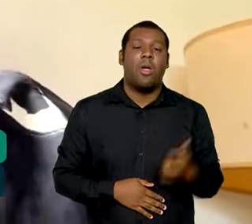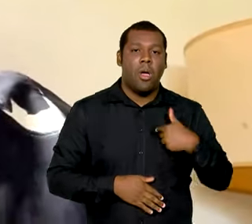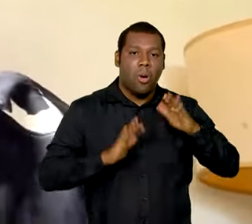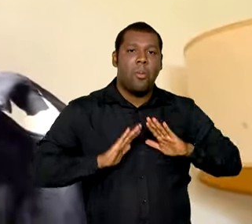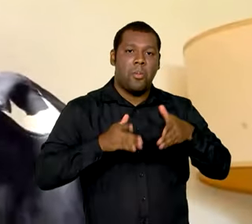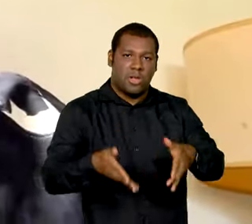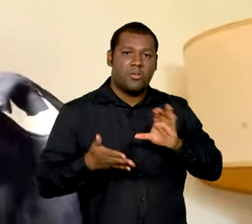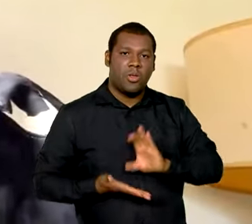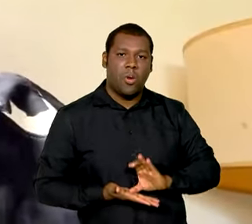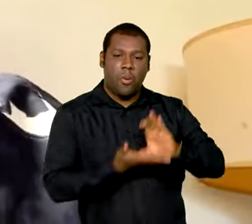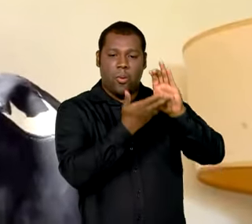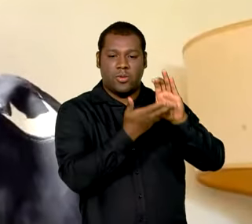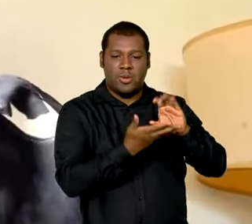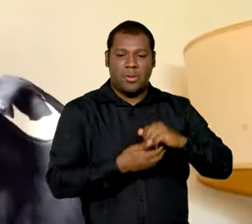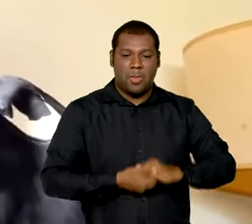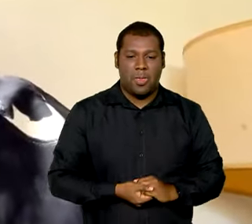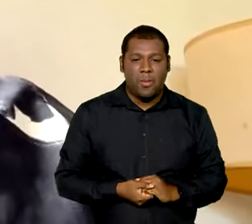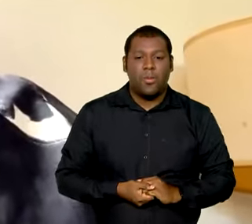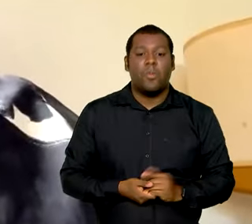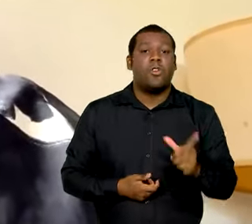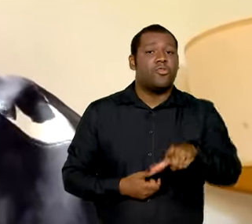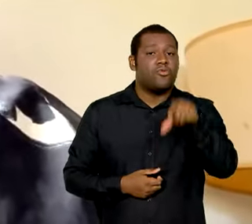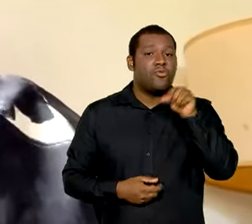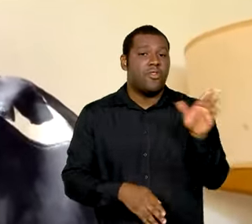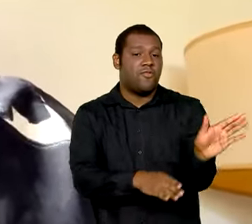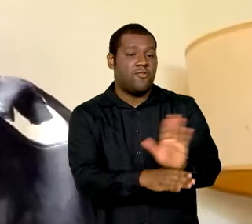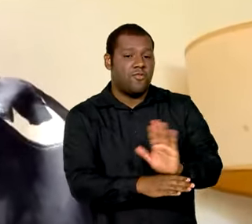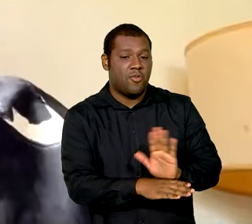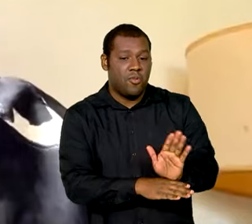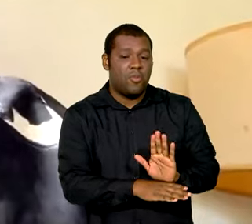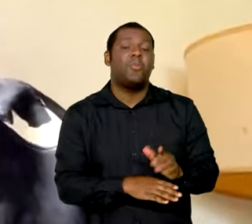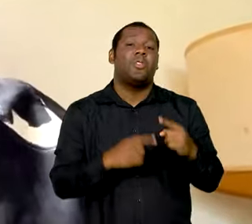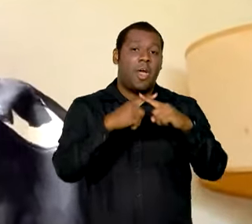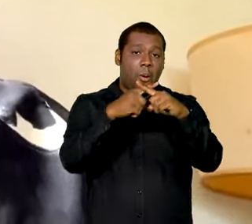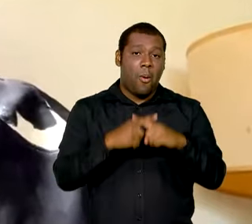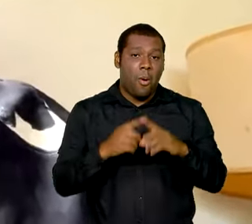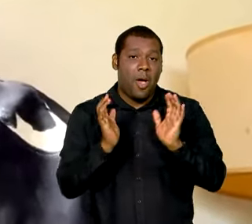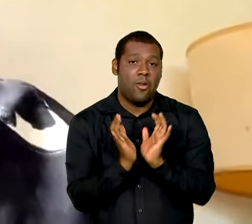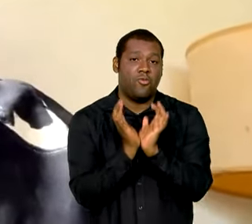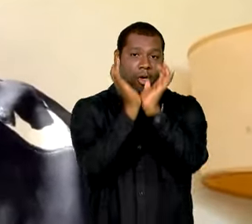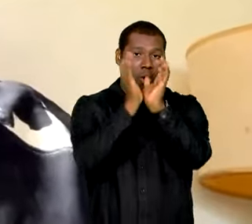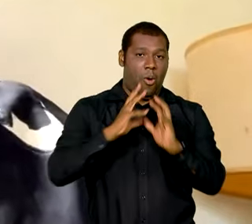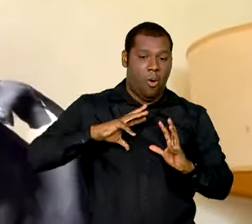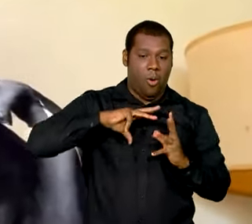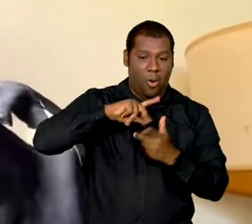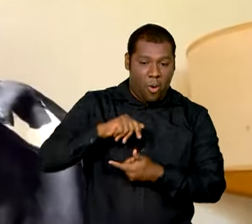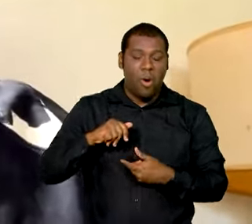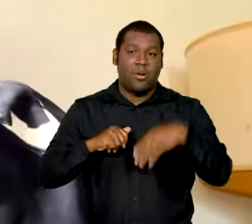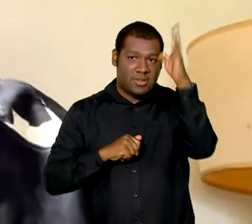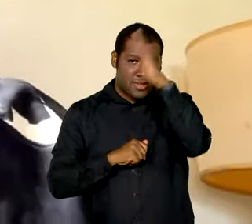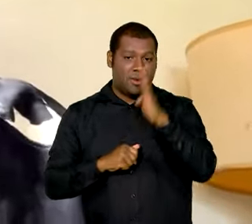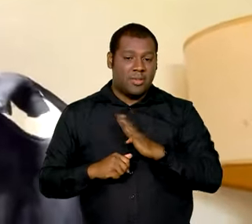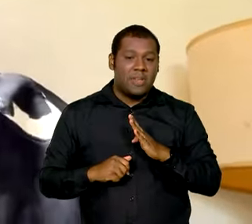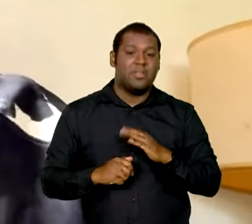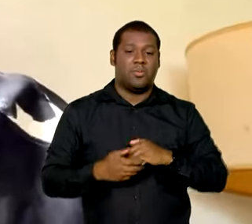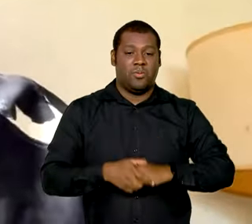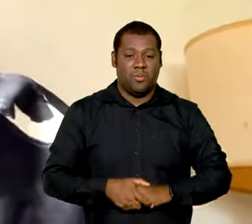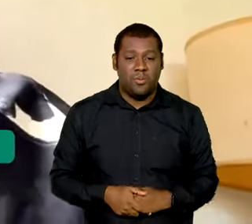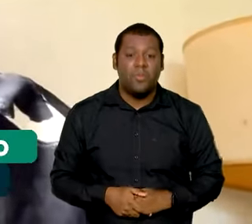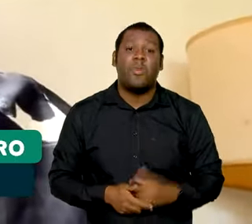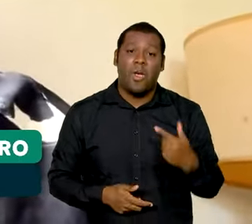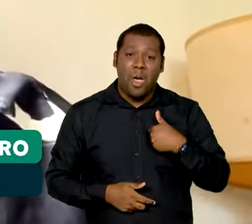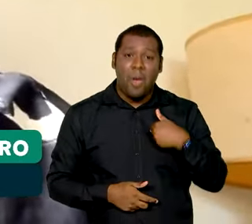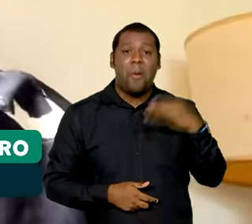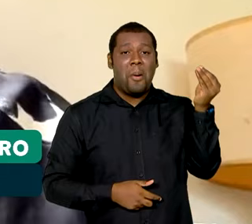que escolheria o filme, que concorreria ao Oscar no Brasil, fiz parte dessa comissão em 2023 e tive a